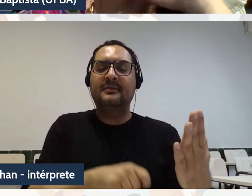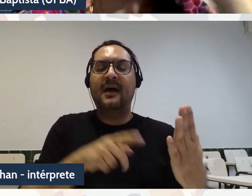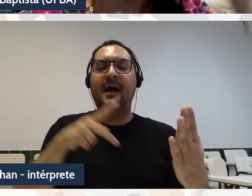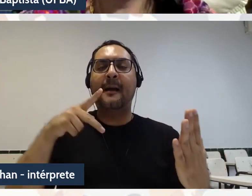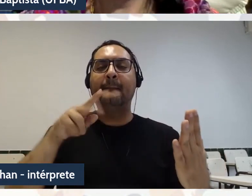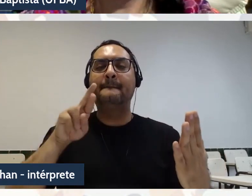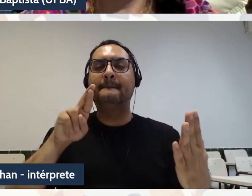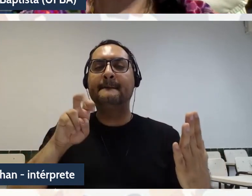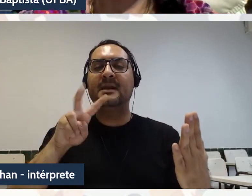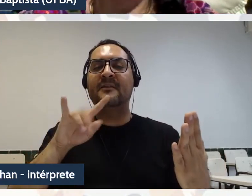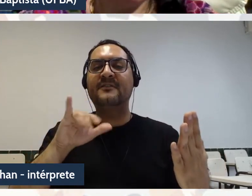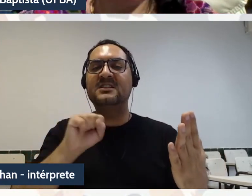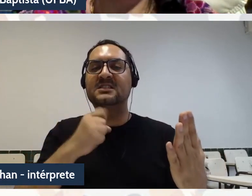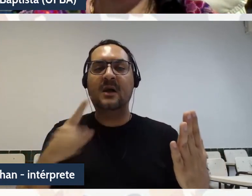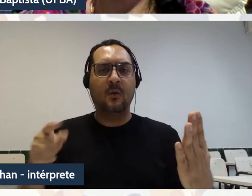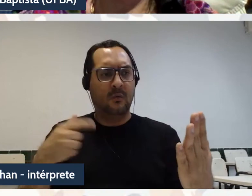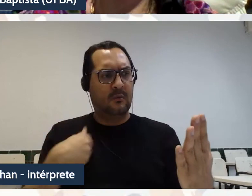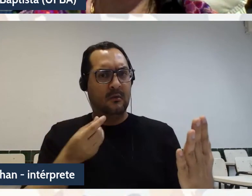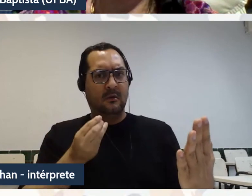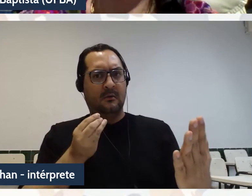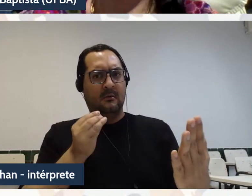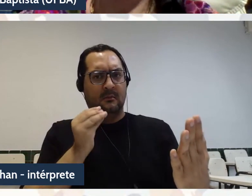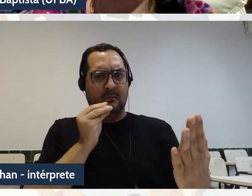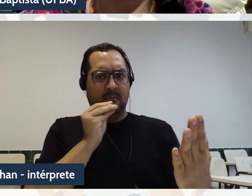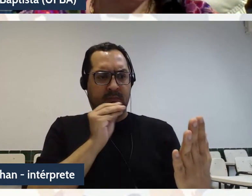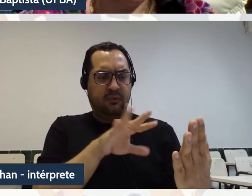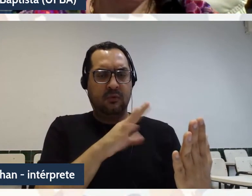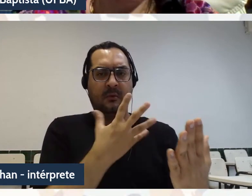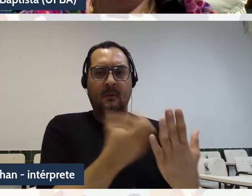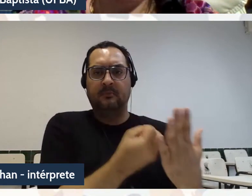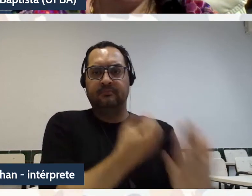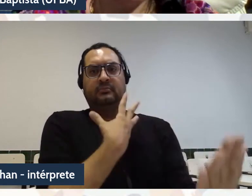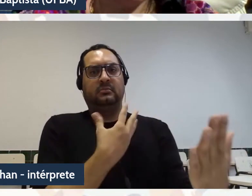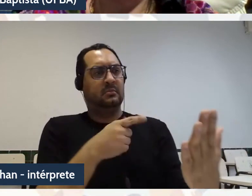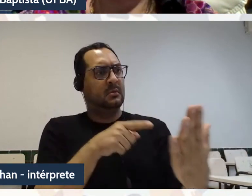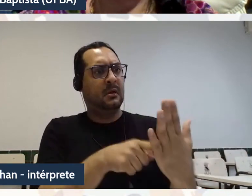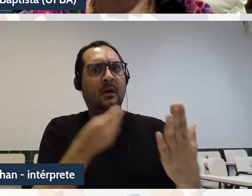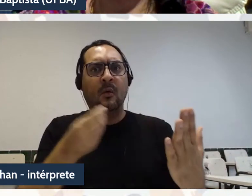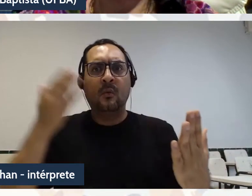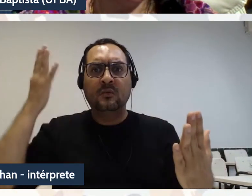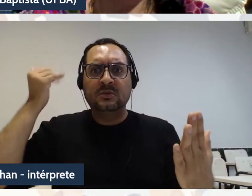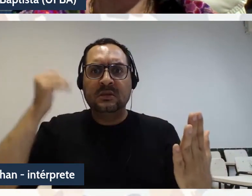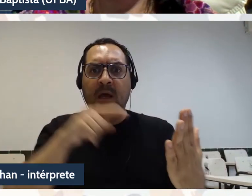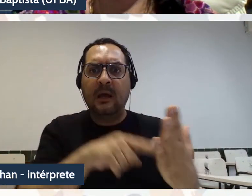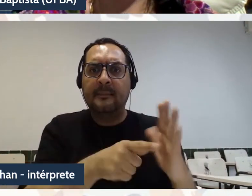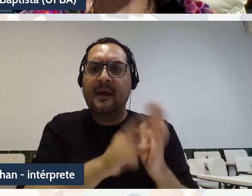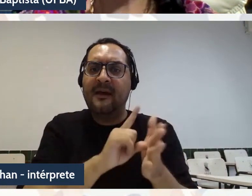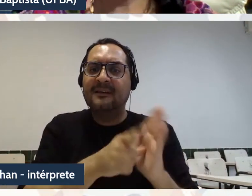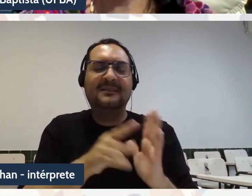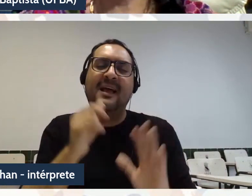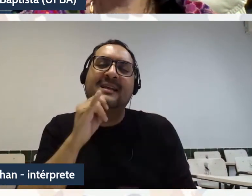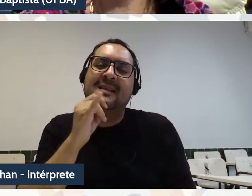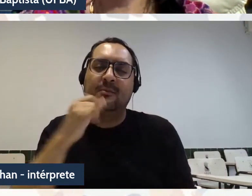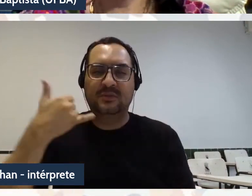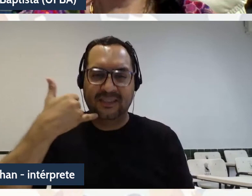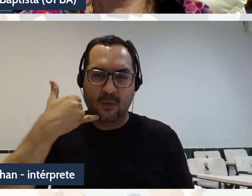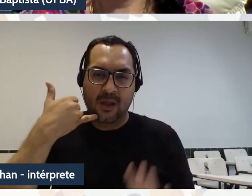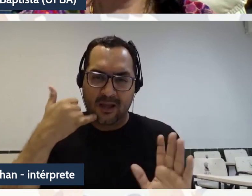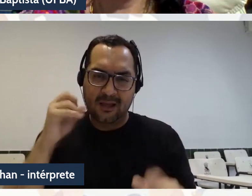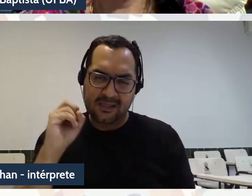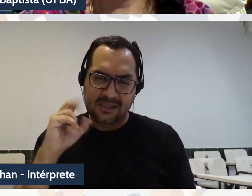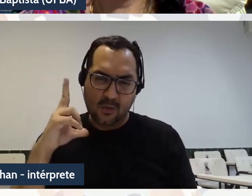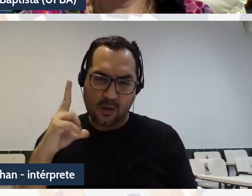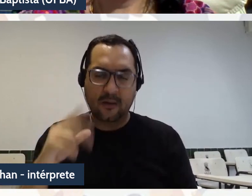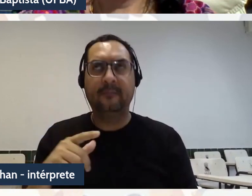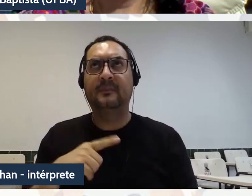escapar, digamos assim, eu estou pensando no usuário aqui, o usuário desses dispositivos tecnológicos, né, vamos pensar o celular, por exemplo, né, as